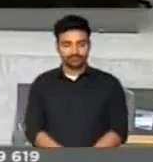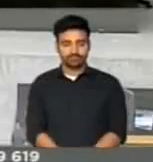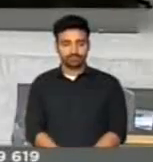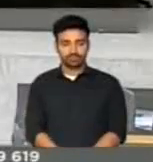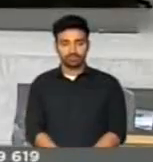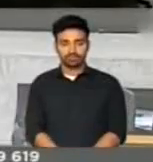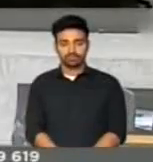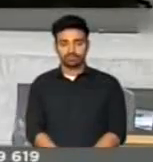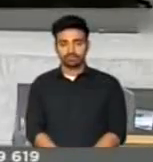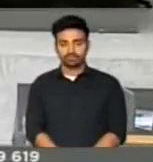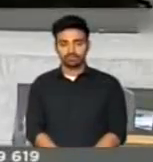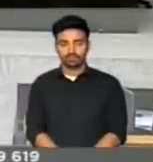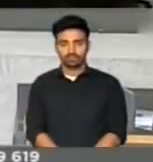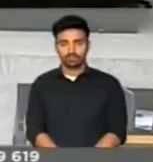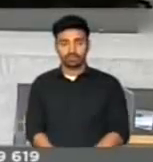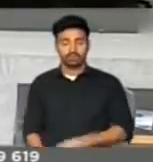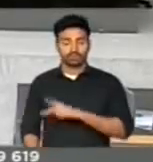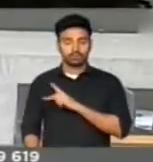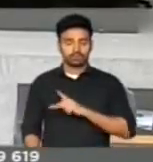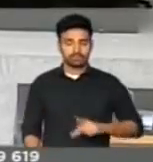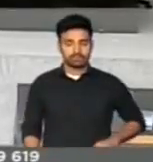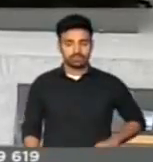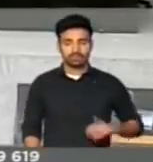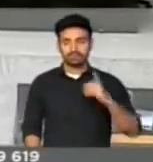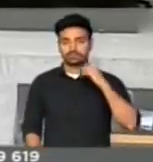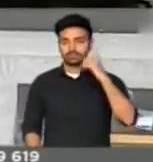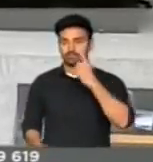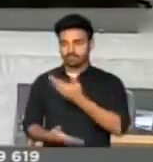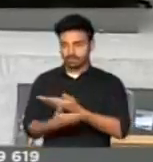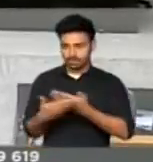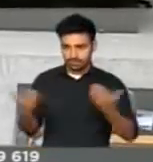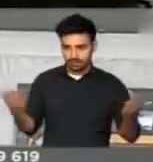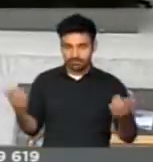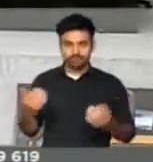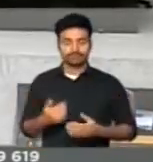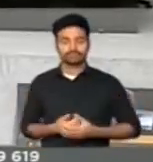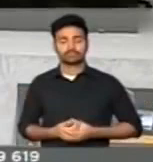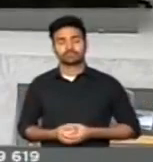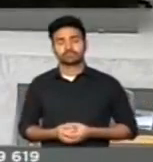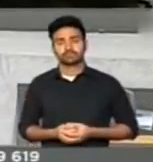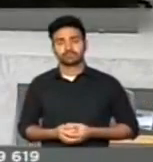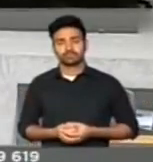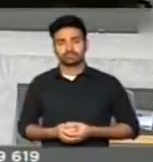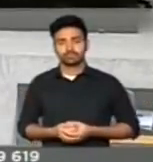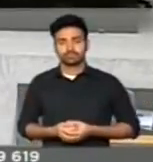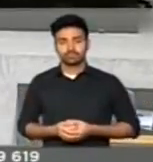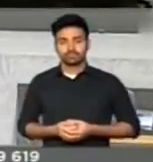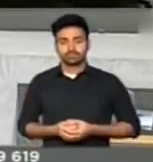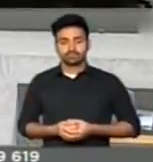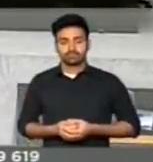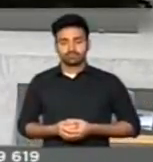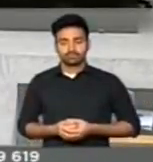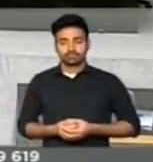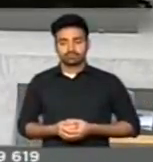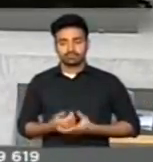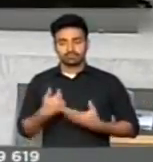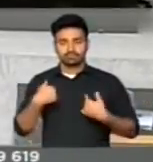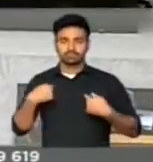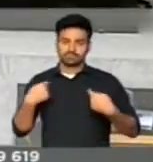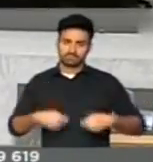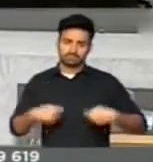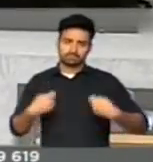Senhor presidente, senhores e senhoras parlamentares, nós não poderíamos deixar de fazer o